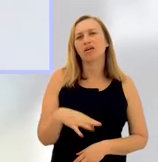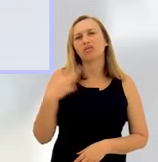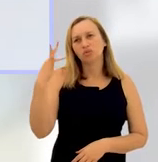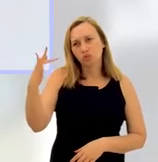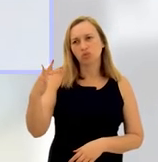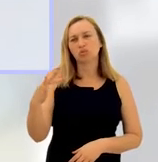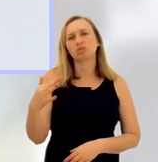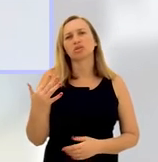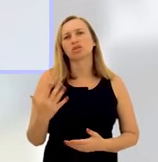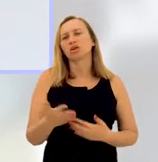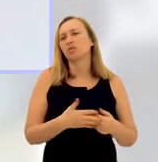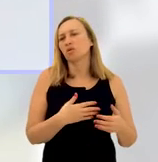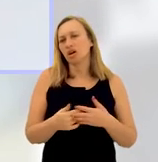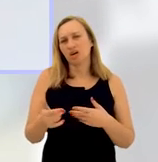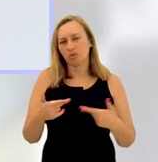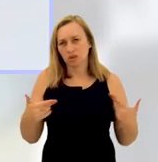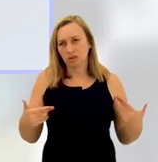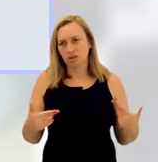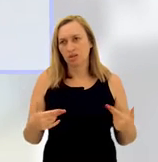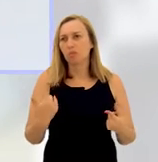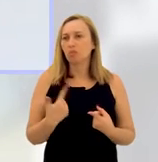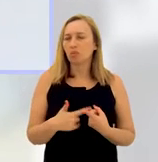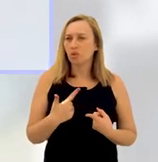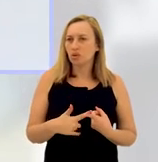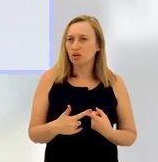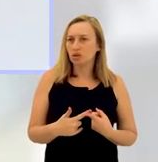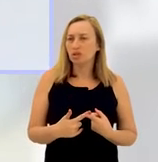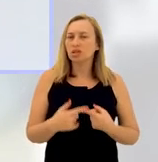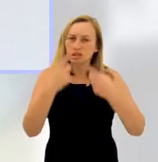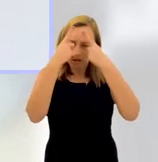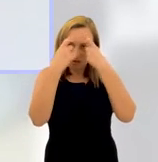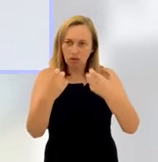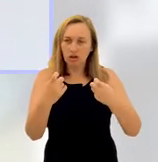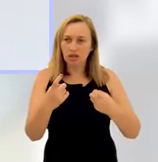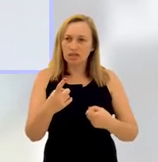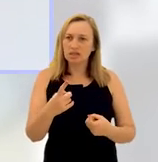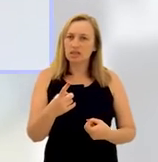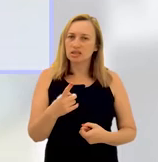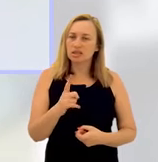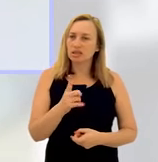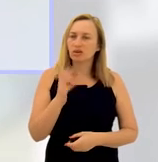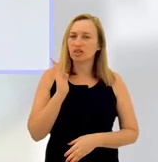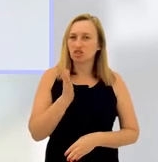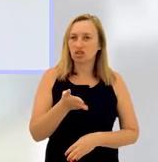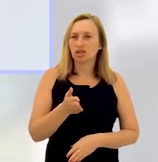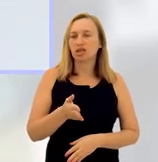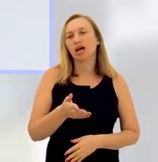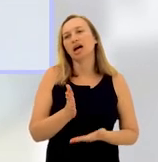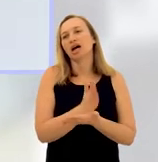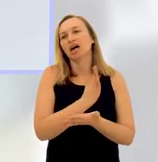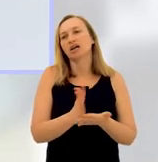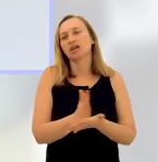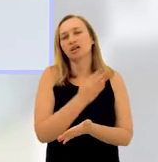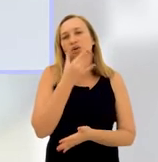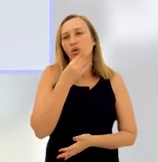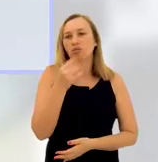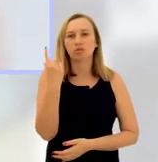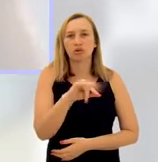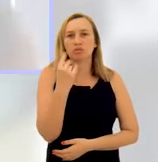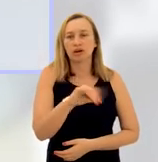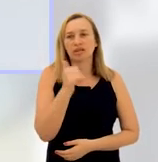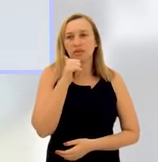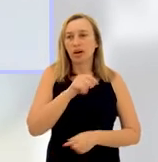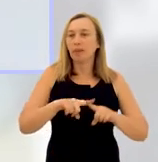futuro, ameaçados ou algo do tipo, porque há também uma violência indireta, às vezes o homem não